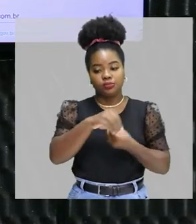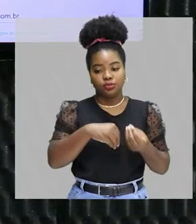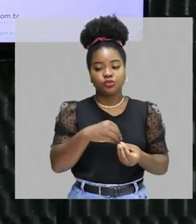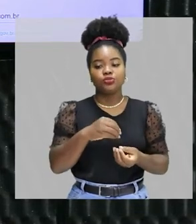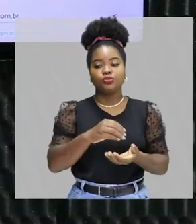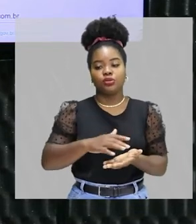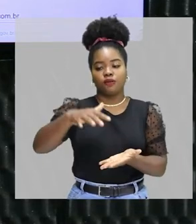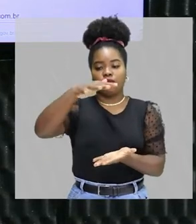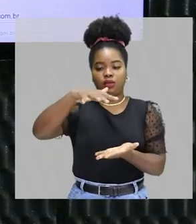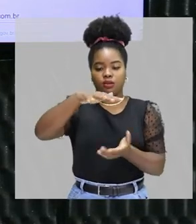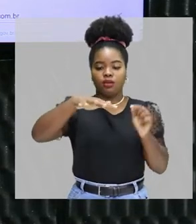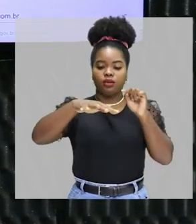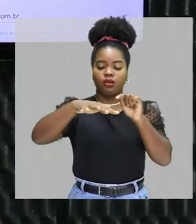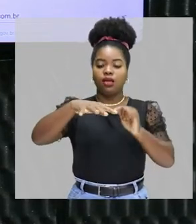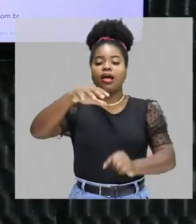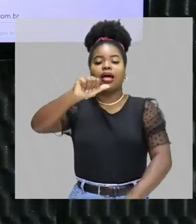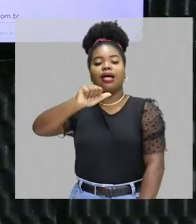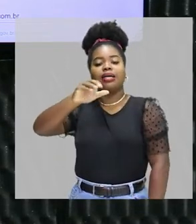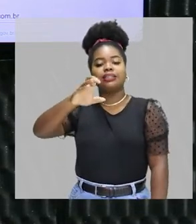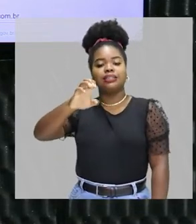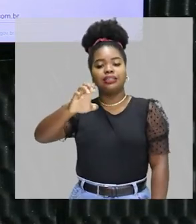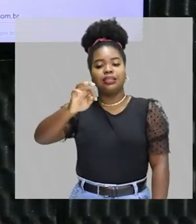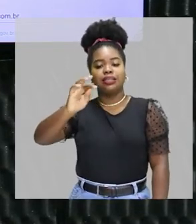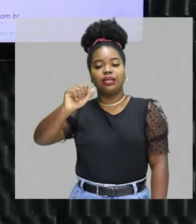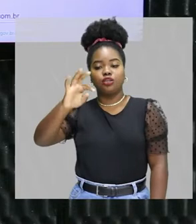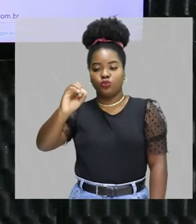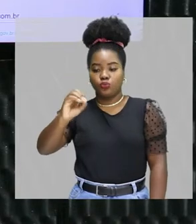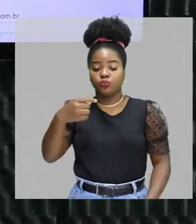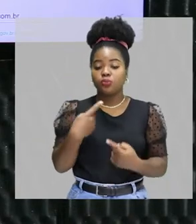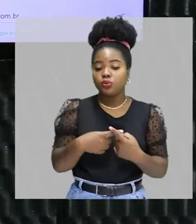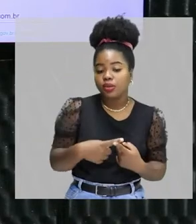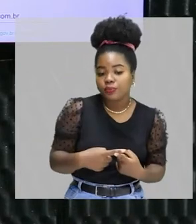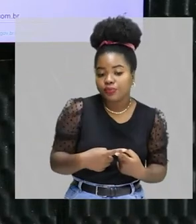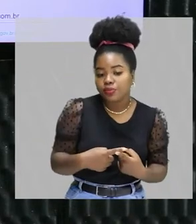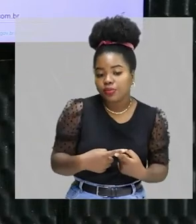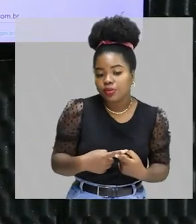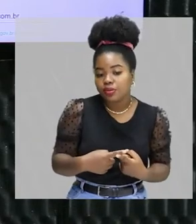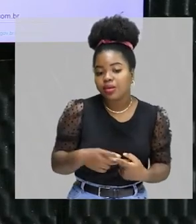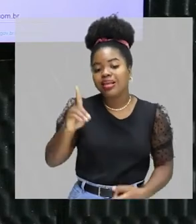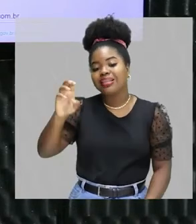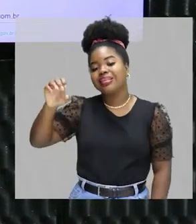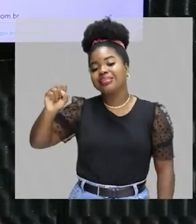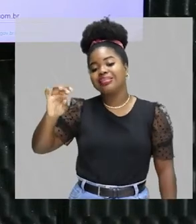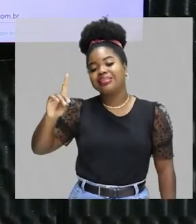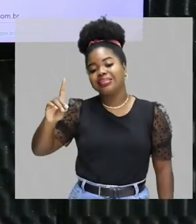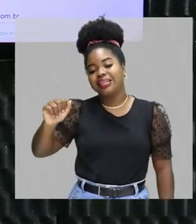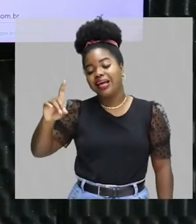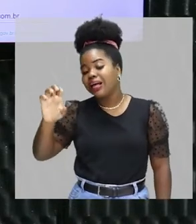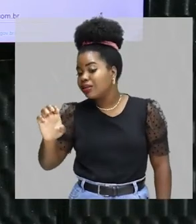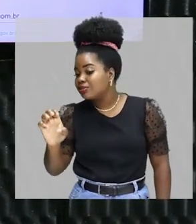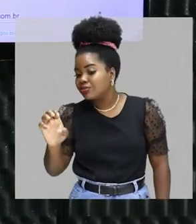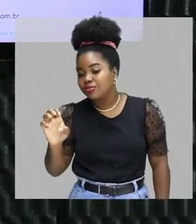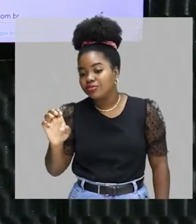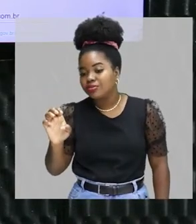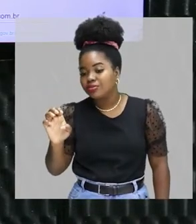cima, é o acetato. Como é que eu sei isso, turminha? devido à sua densidade, à sua massa específica,